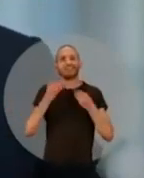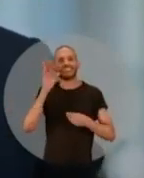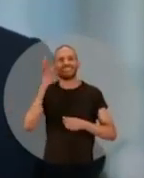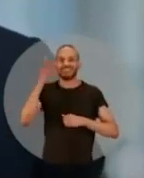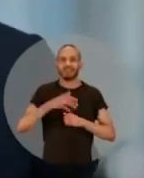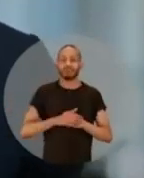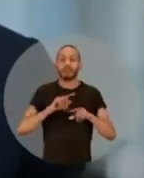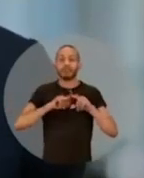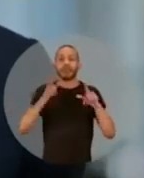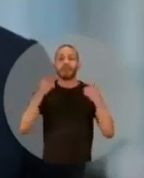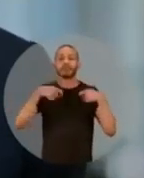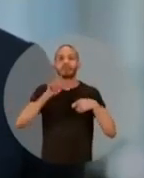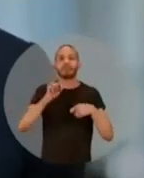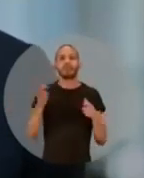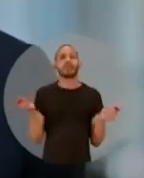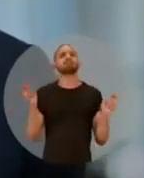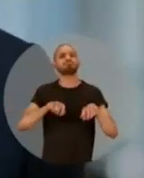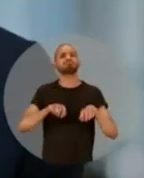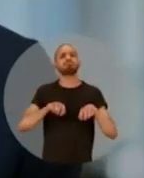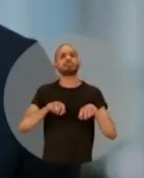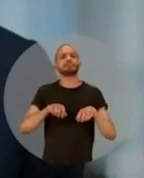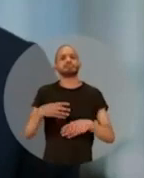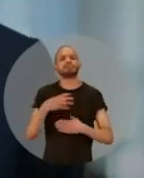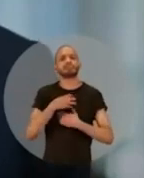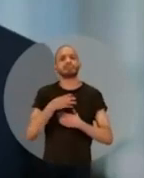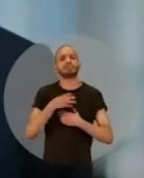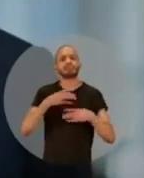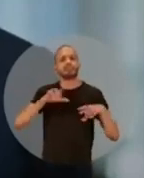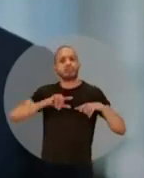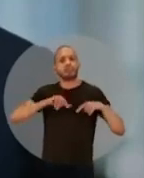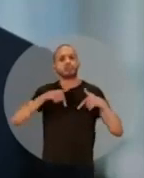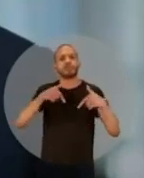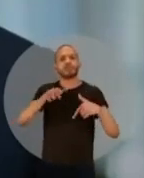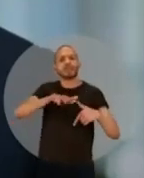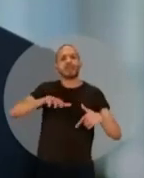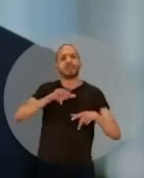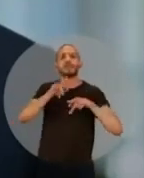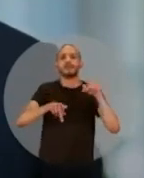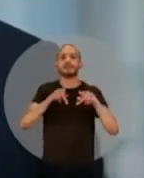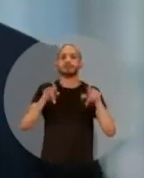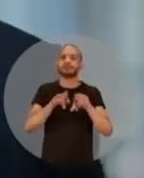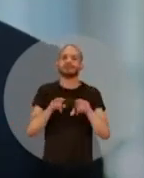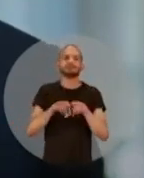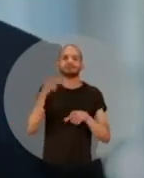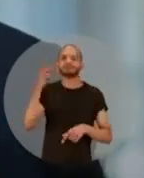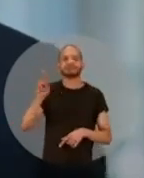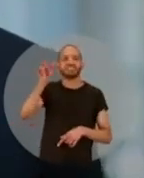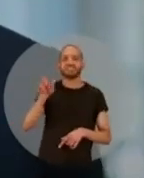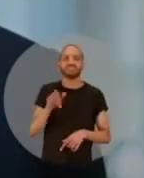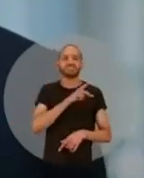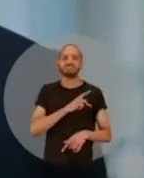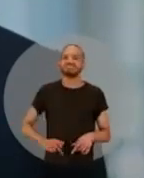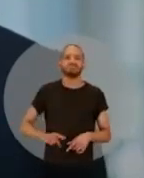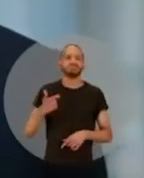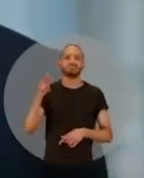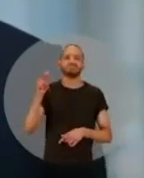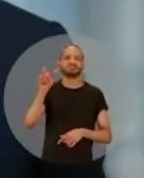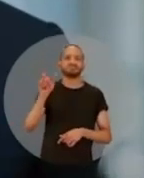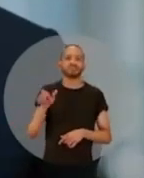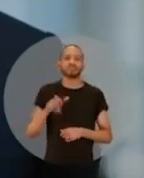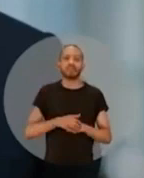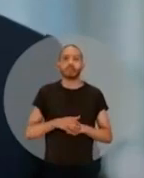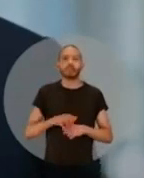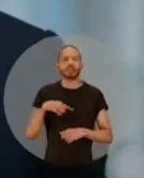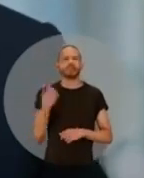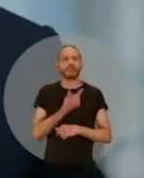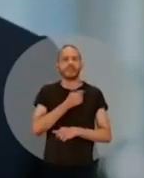jeito. Mas é preciso competência, sentimento e compromisso com o povo. Coisa que esse presidente não tem. Vamos